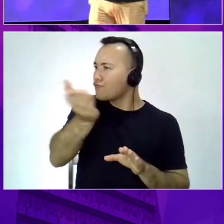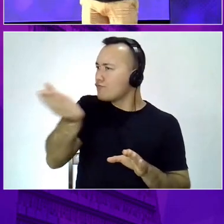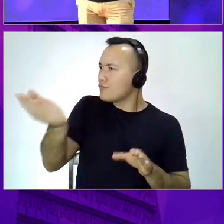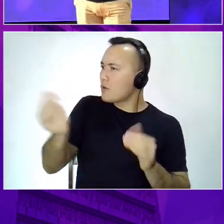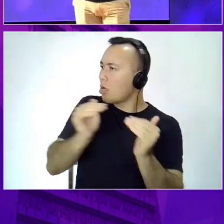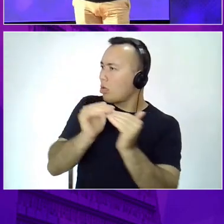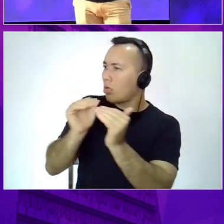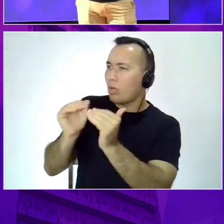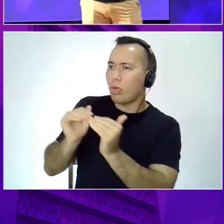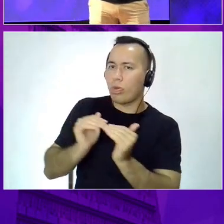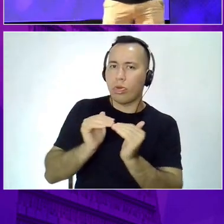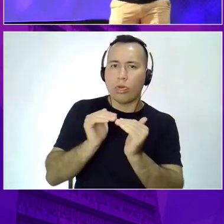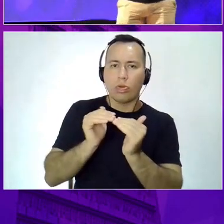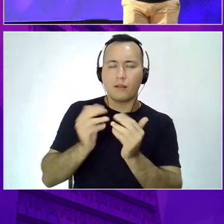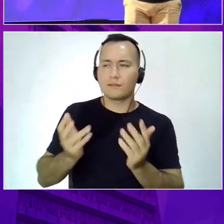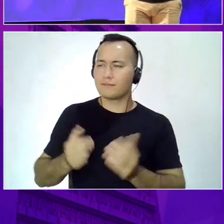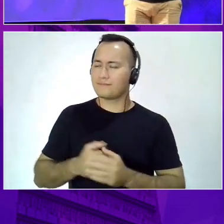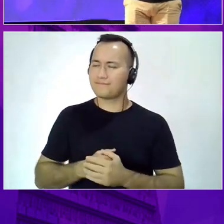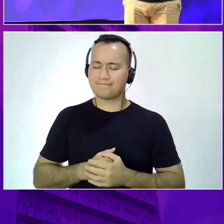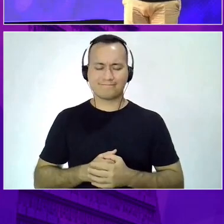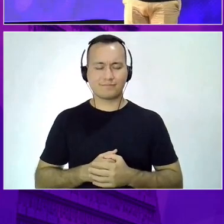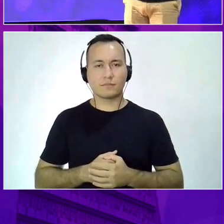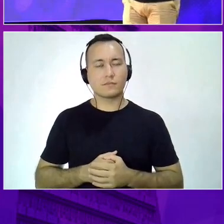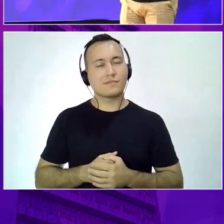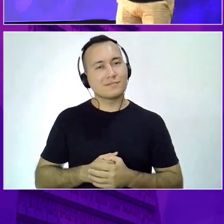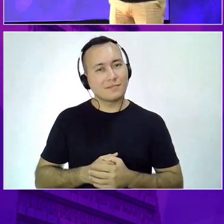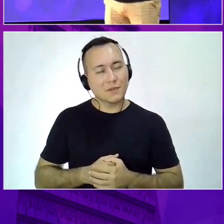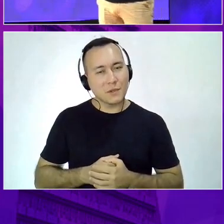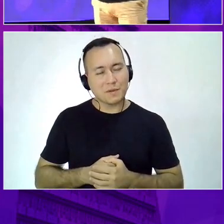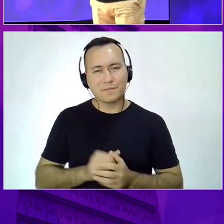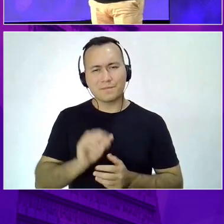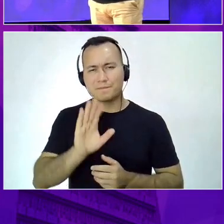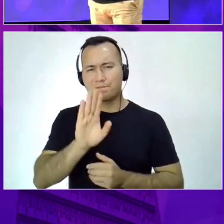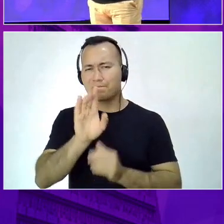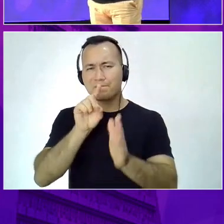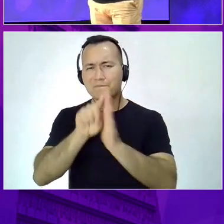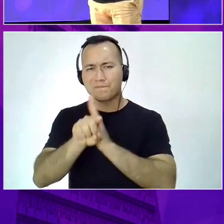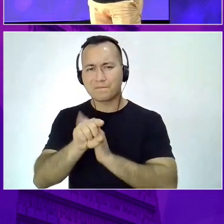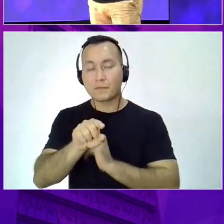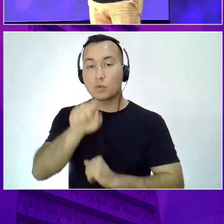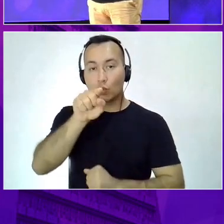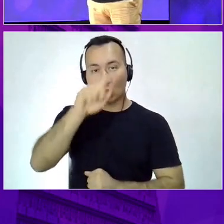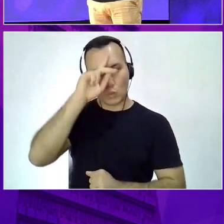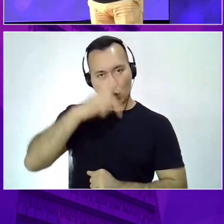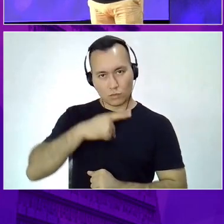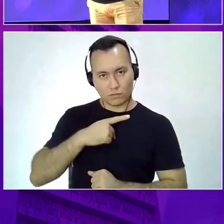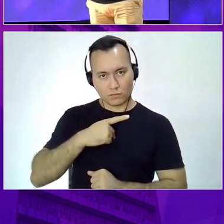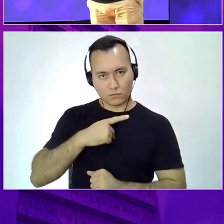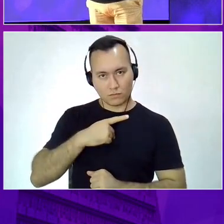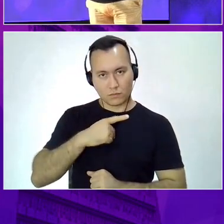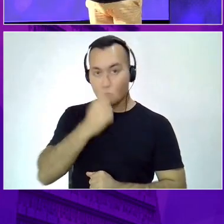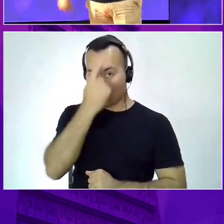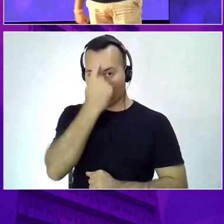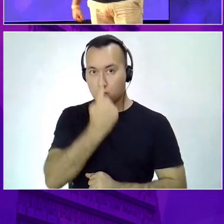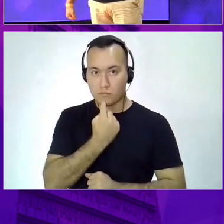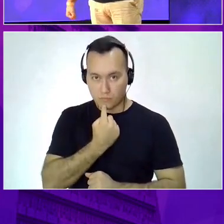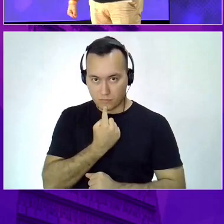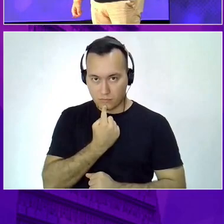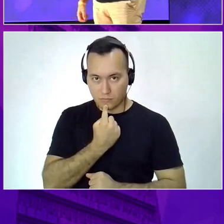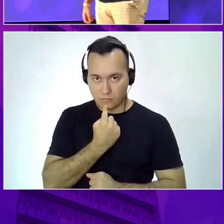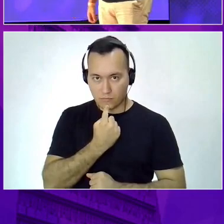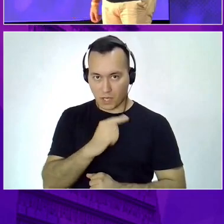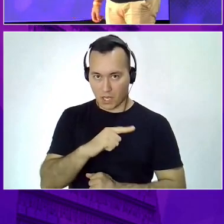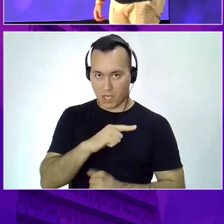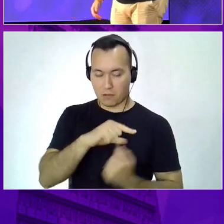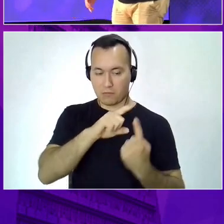com a sua personalidade, mantendo as suas convicções, conquista o respeito dessas outras